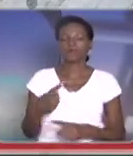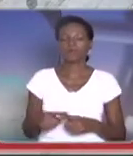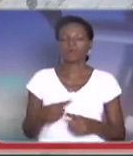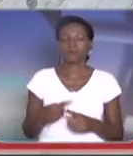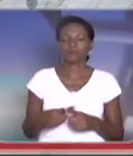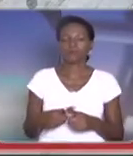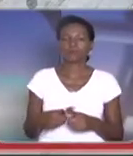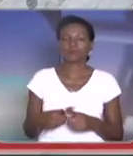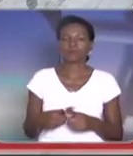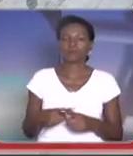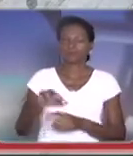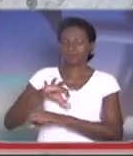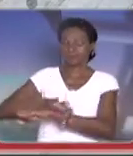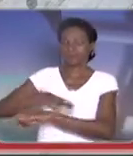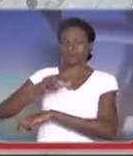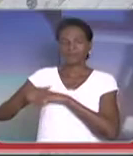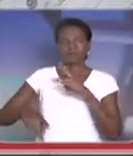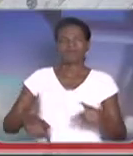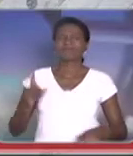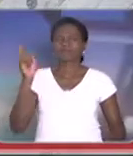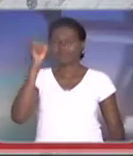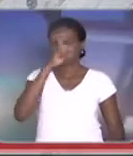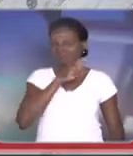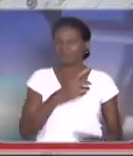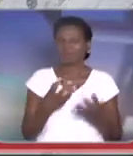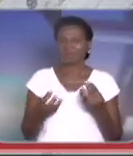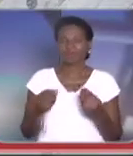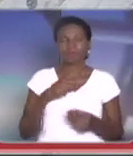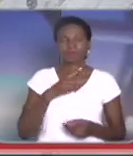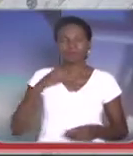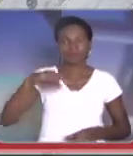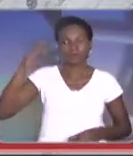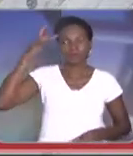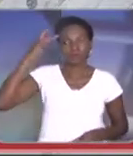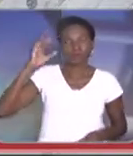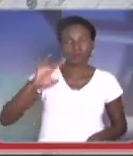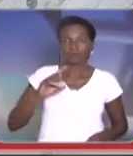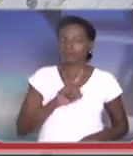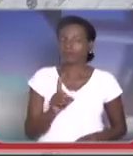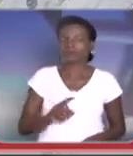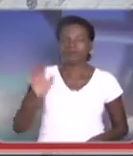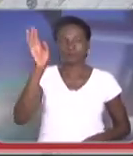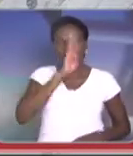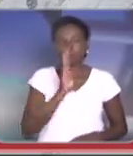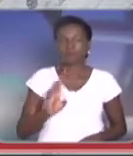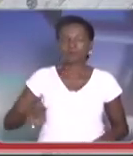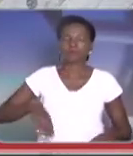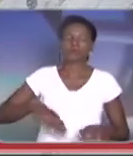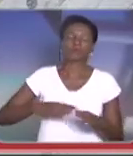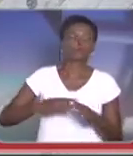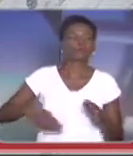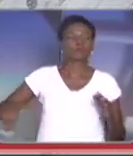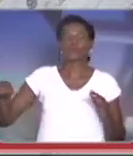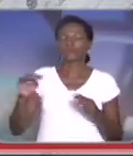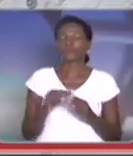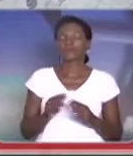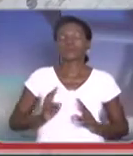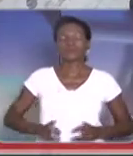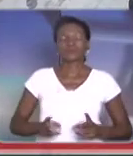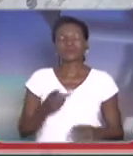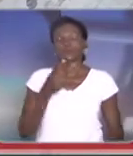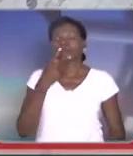parte de segurança pública está muito complicada, não só em São Paulo, em todo o Brasil, eu sempre reputo aqui,